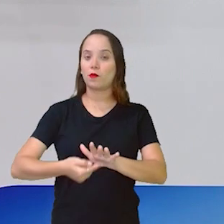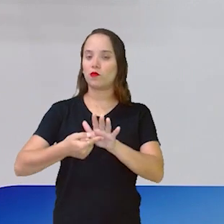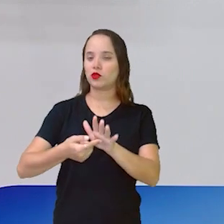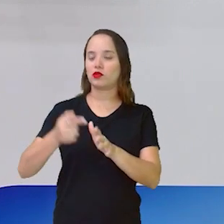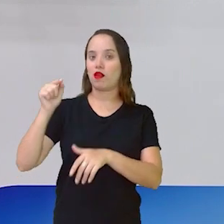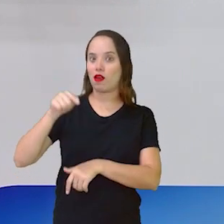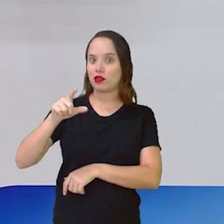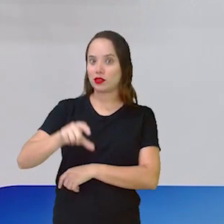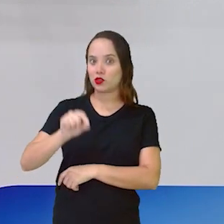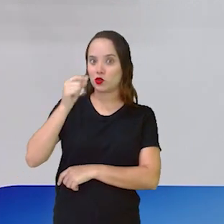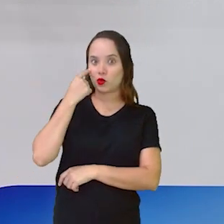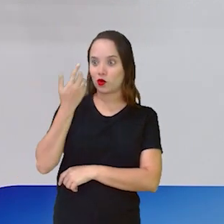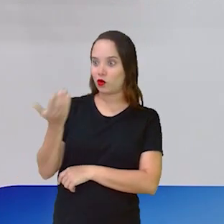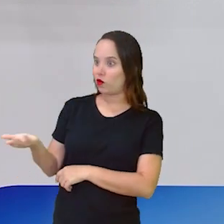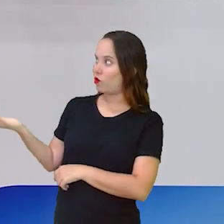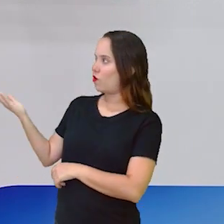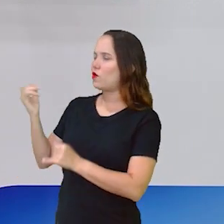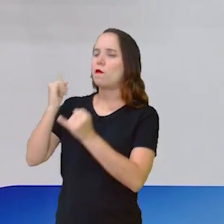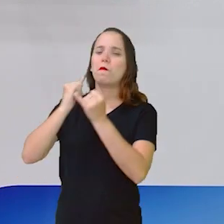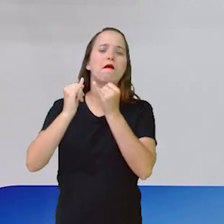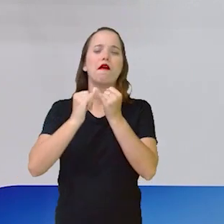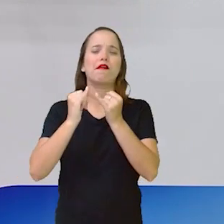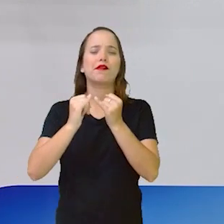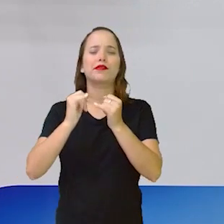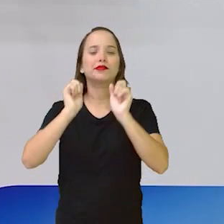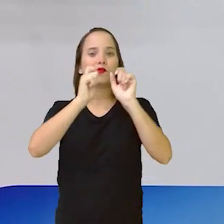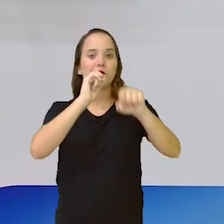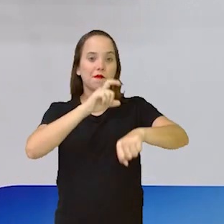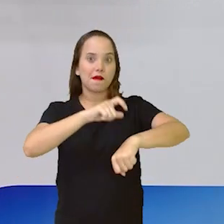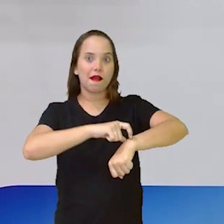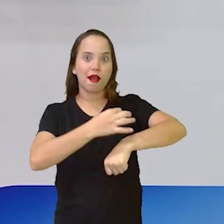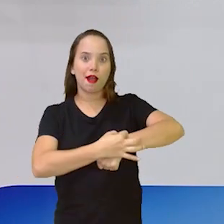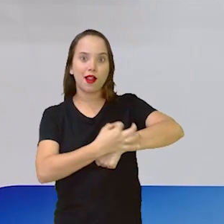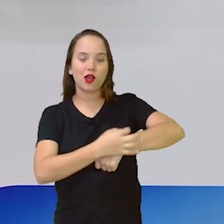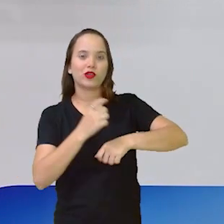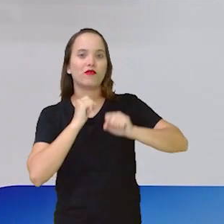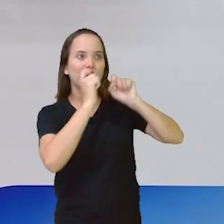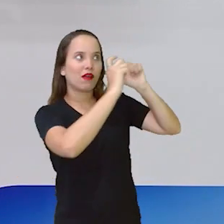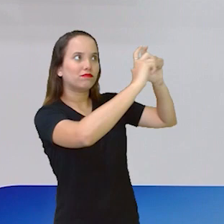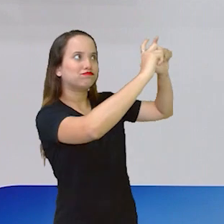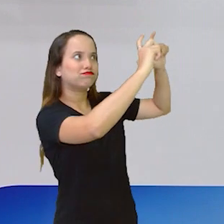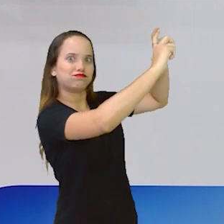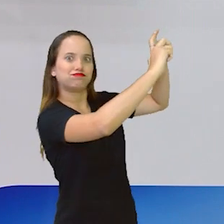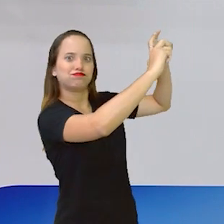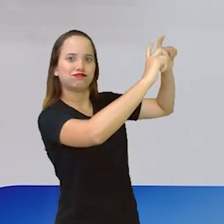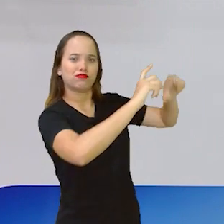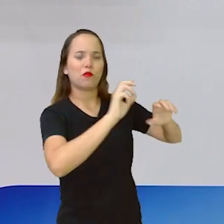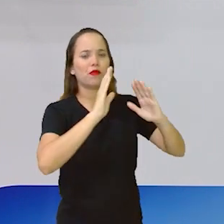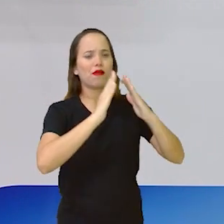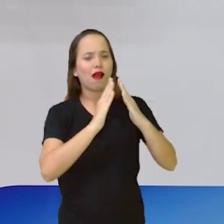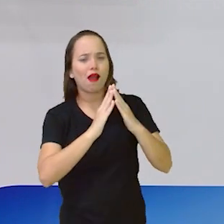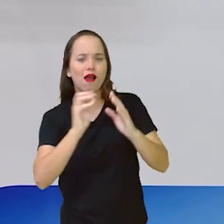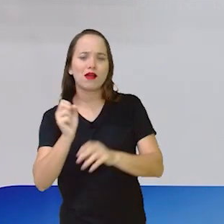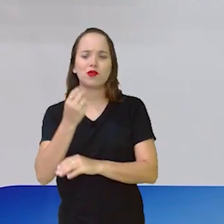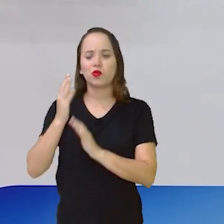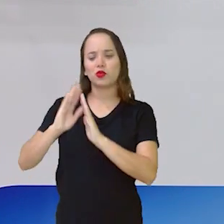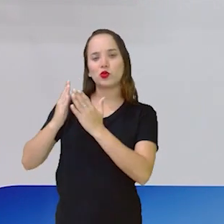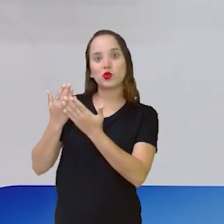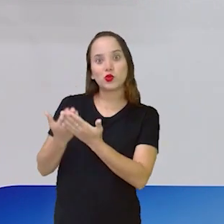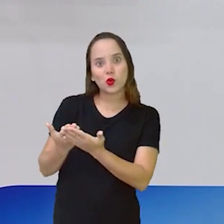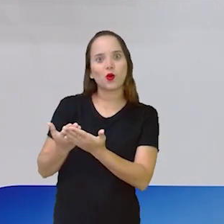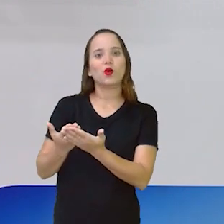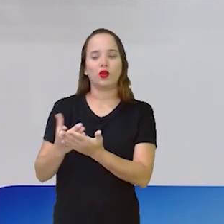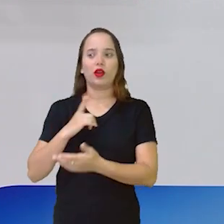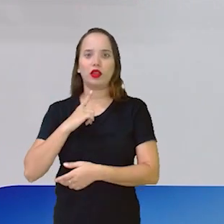relógios, sabe? Que ficam na parede da nossa casa, na escola. Então, a gente tem essa opção. E também tem essa